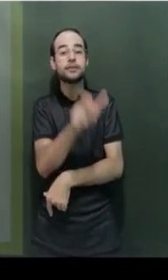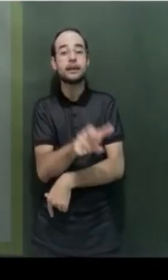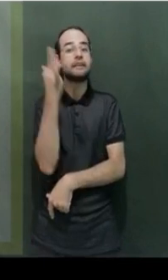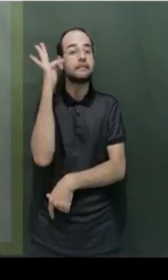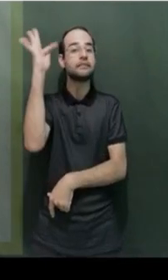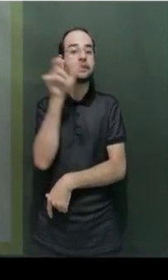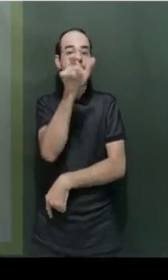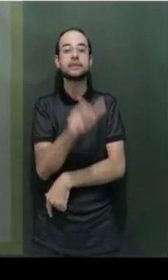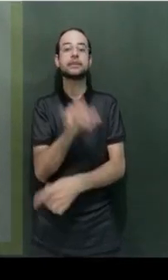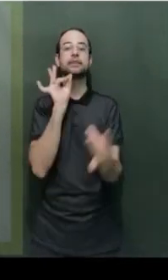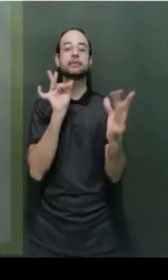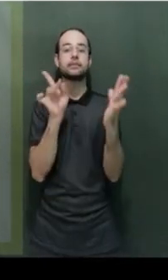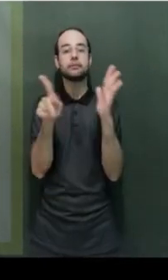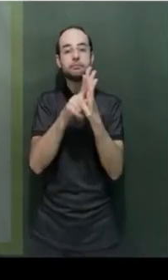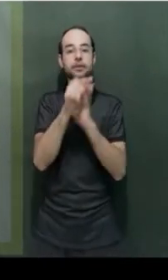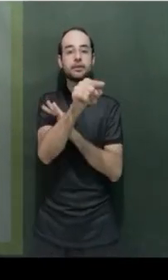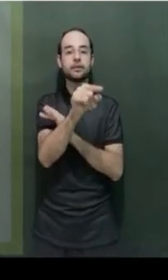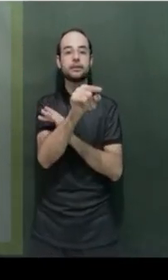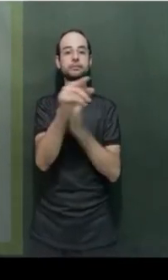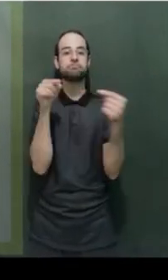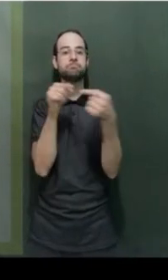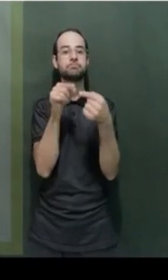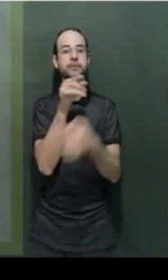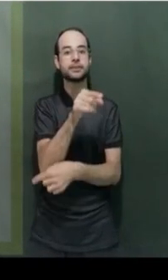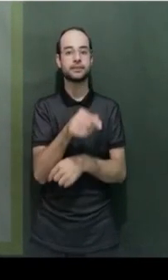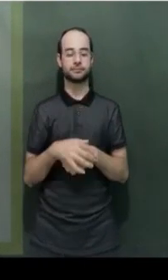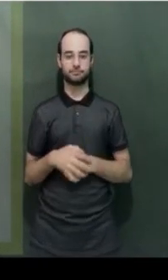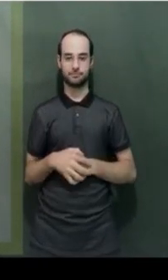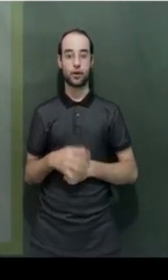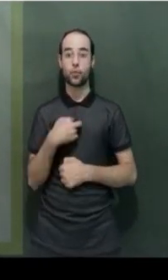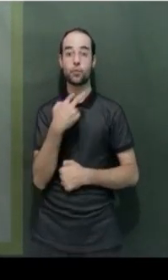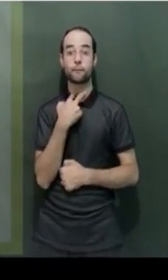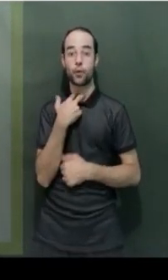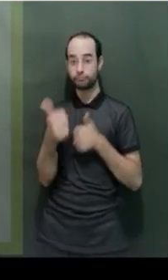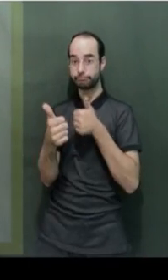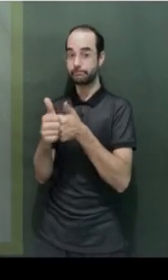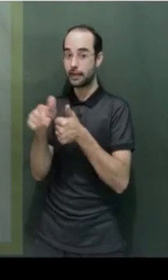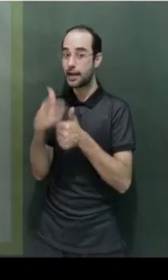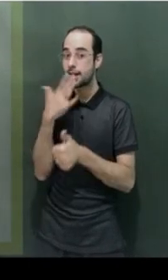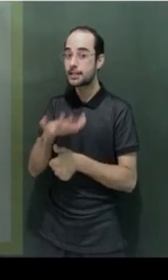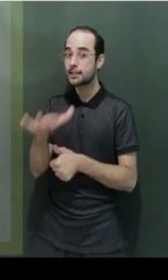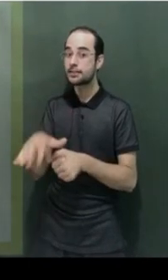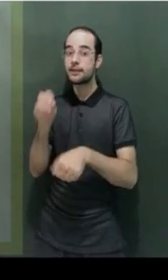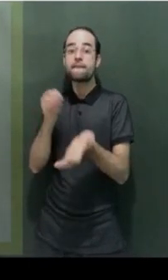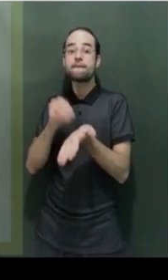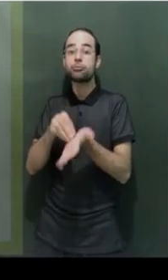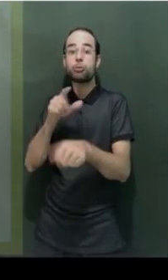objeto pertence a mim e que eu sou eu. Então, eu não posso me aproximar dessa criança sem ter este objeto. Isso é fundamental. Mas